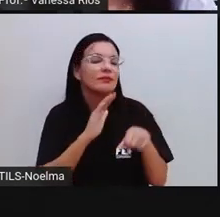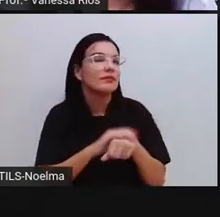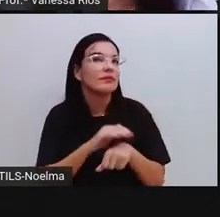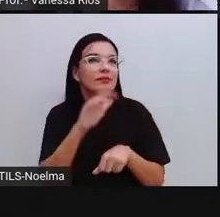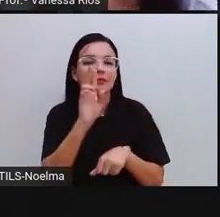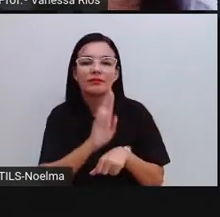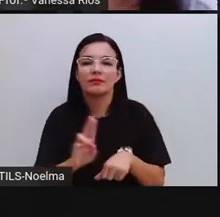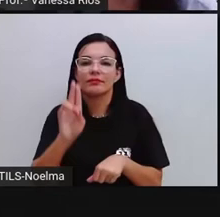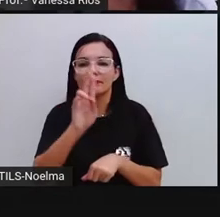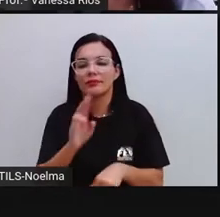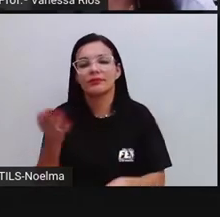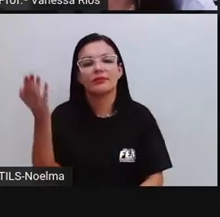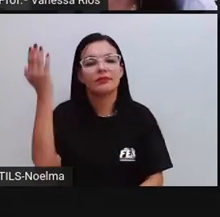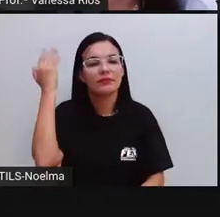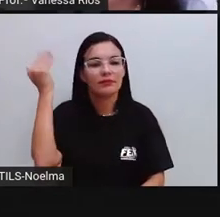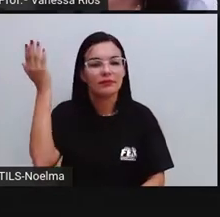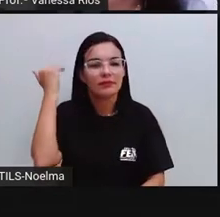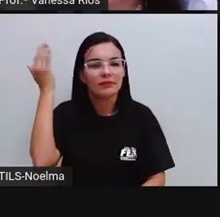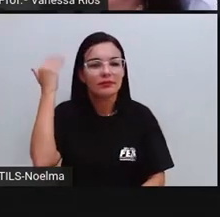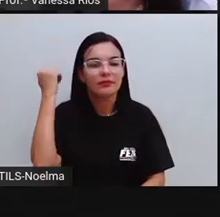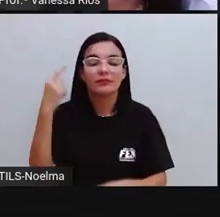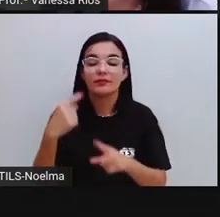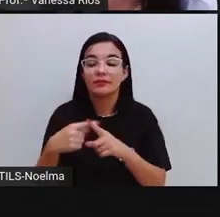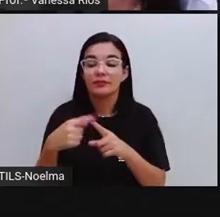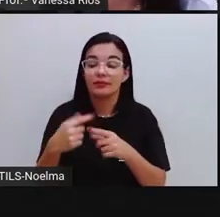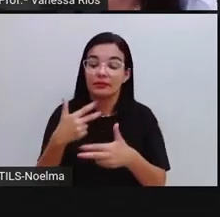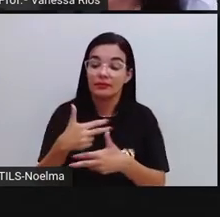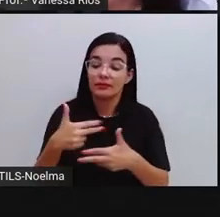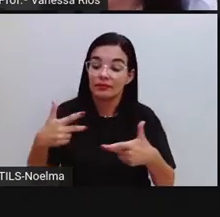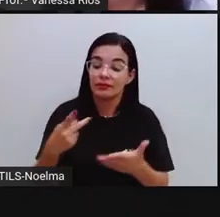passado. Porque se referem a ações que já aconteceram.